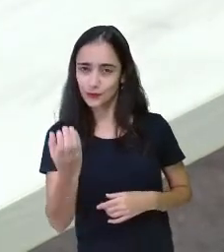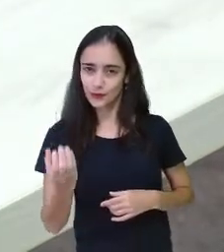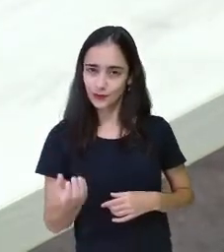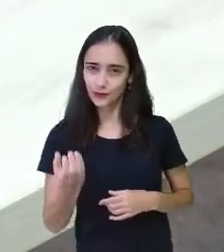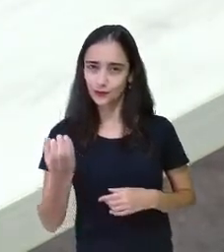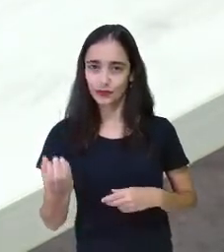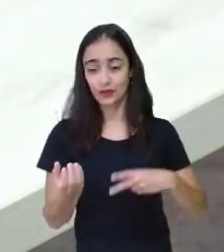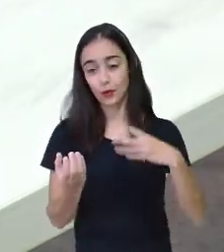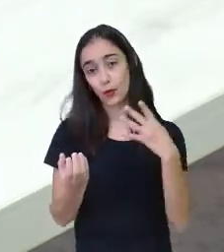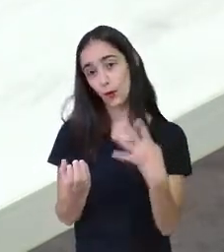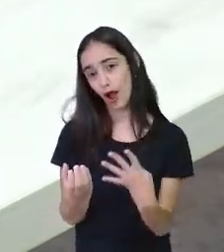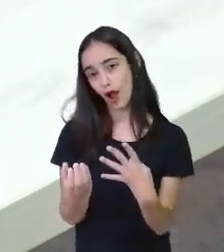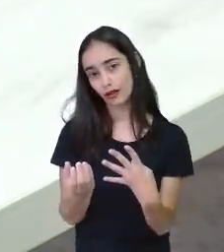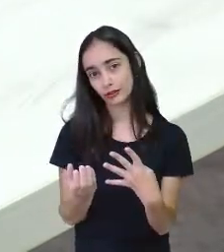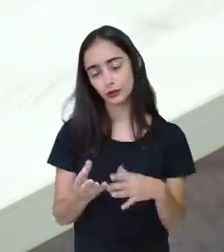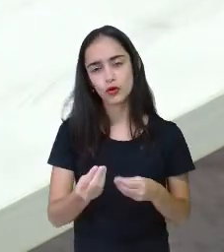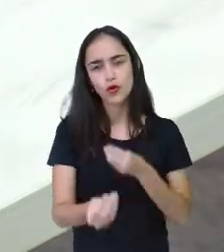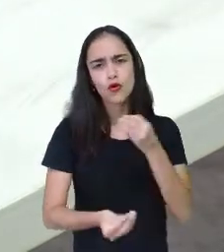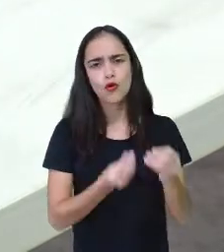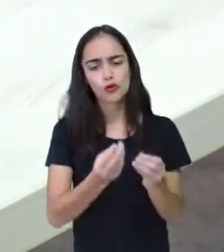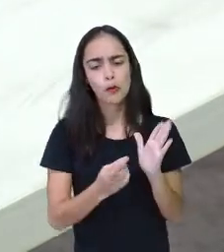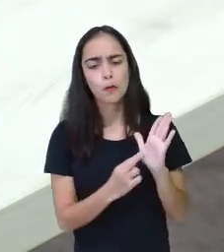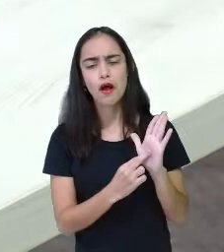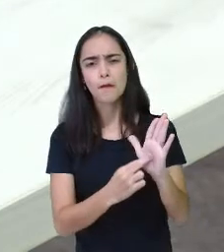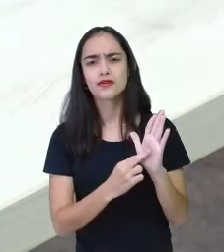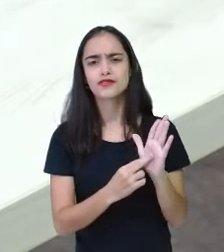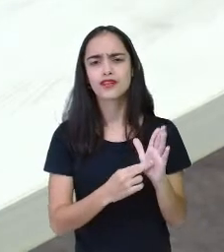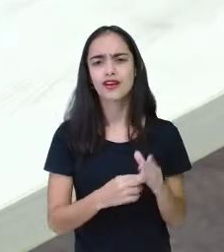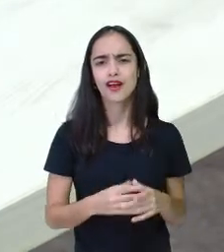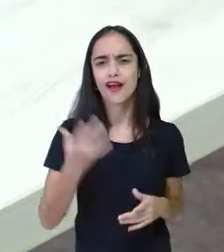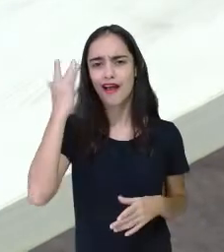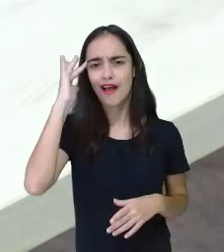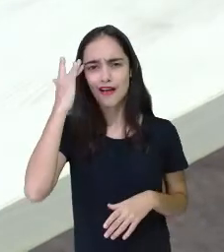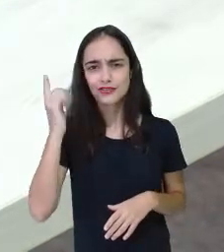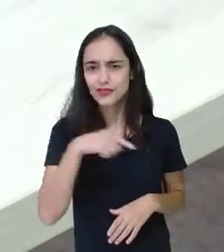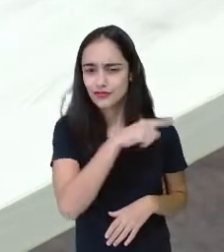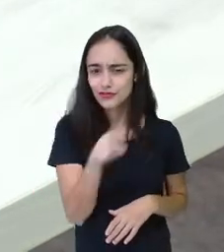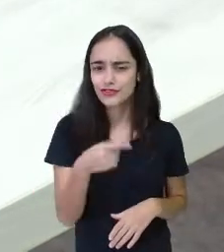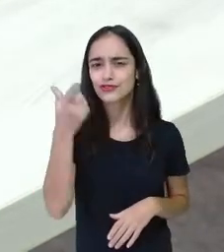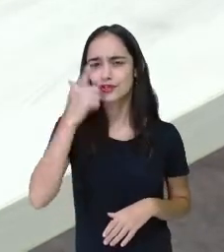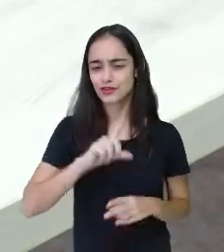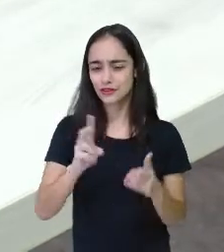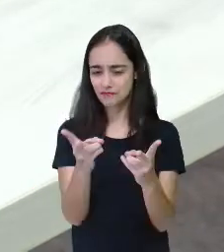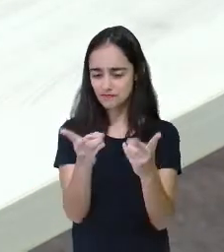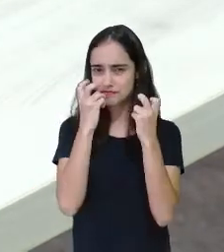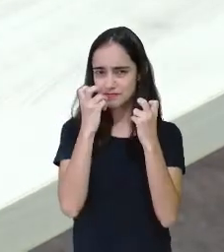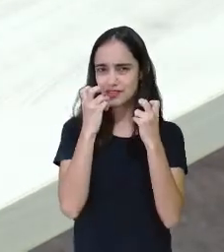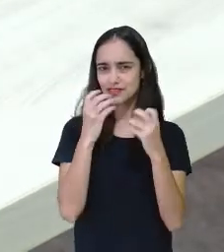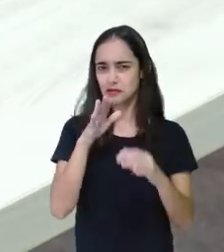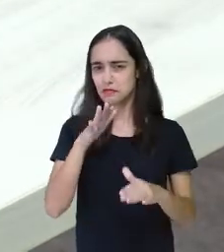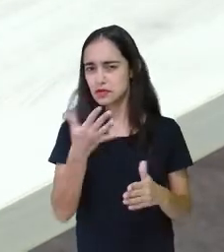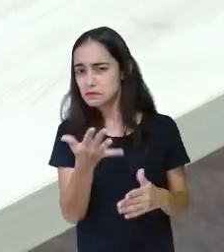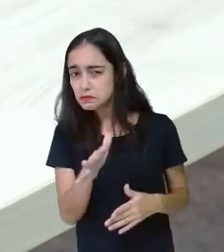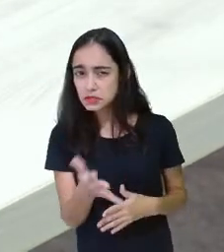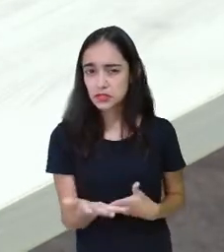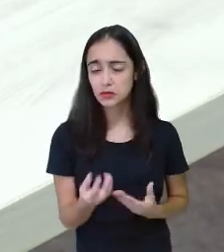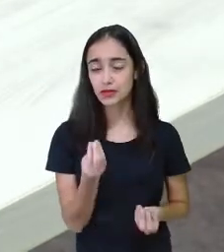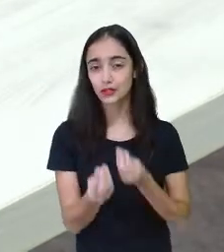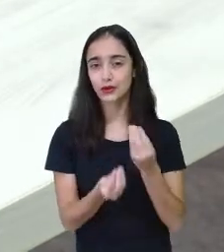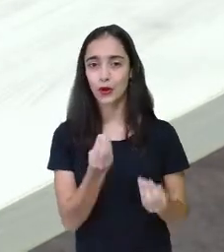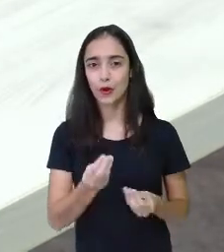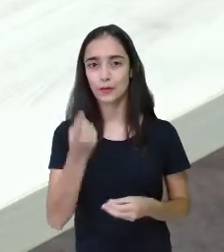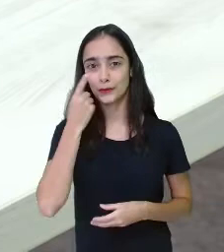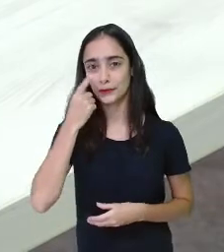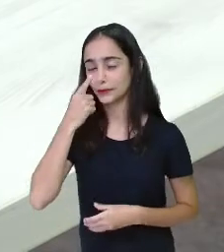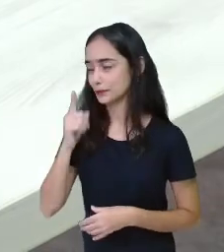Certo? E como a gente iria representar? Acho que dá para vocês perceberem aqui, mais ou menos, né? Olha aqui as tampinhas.